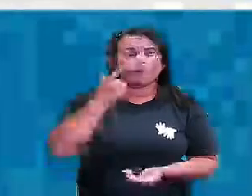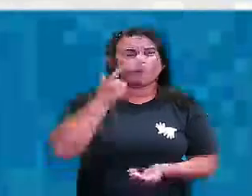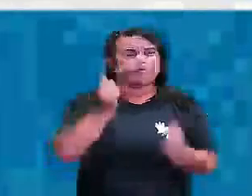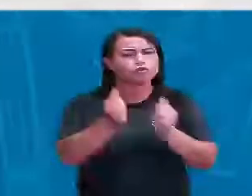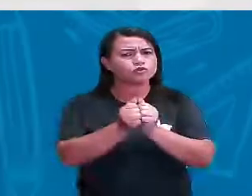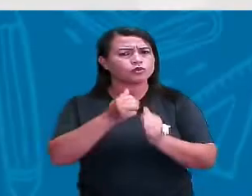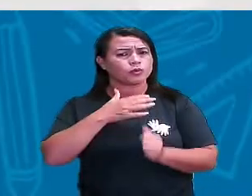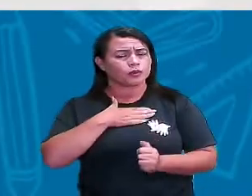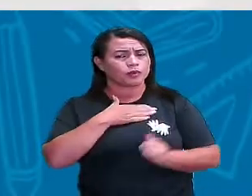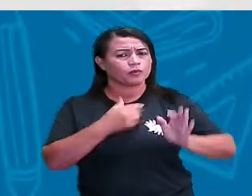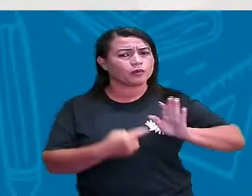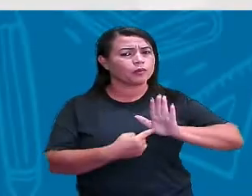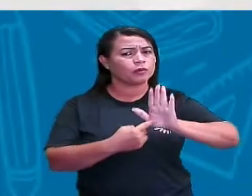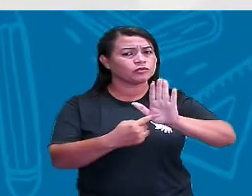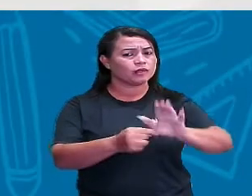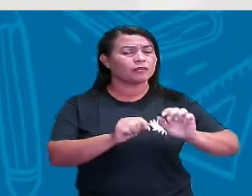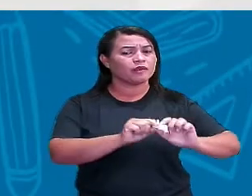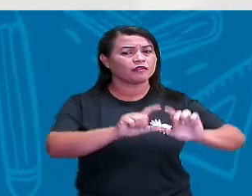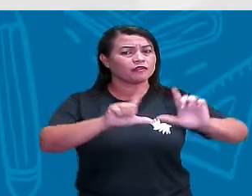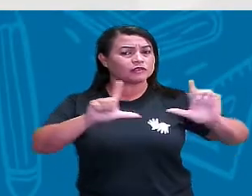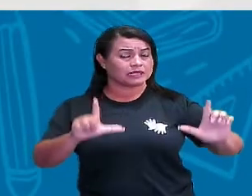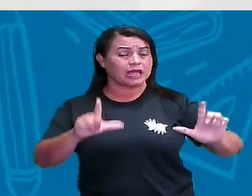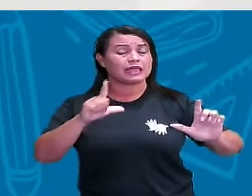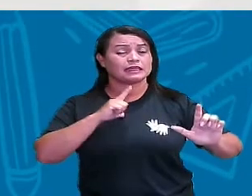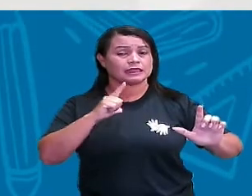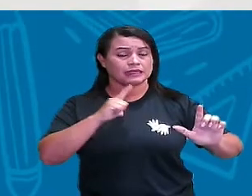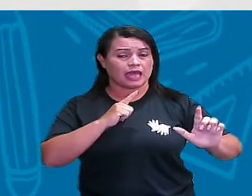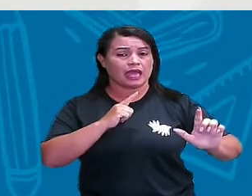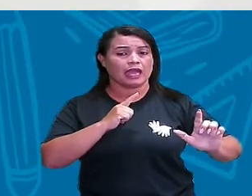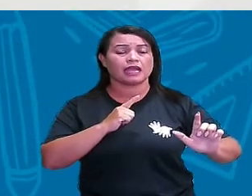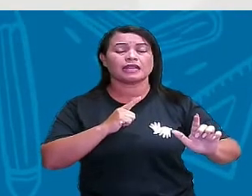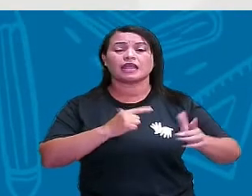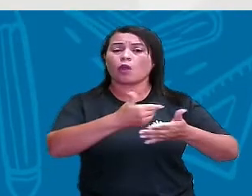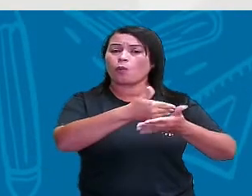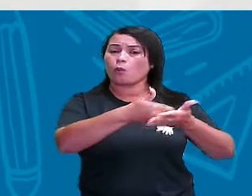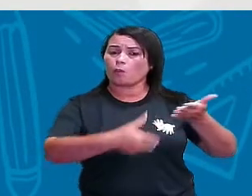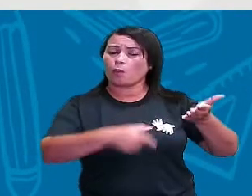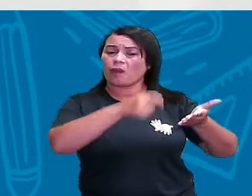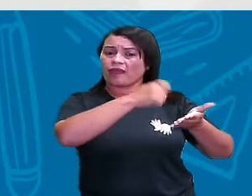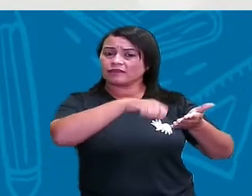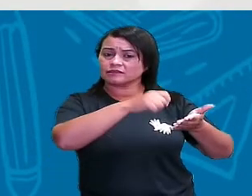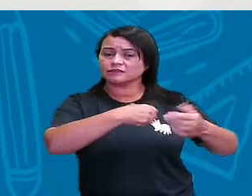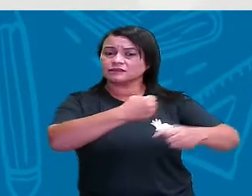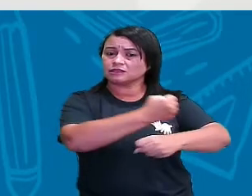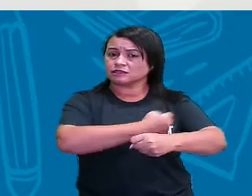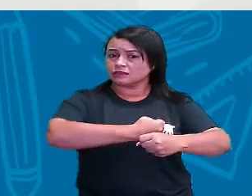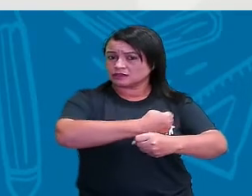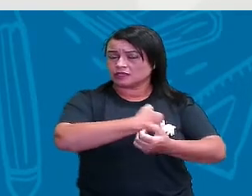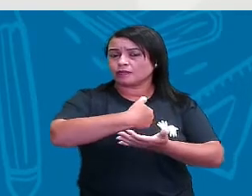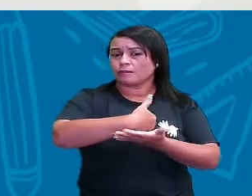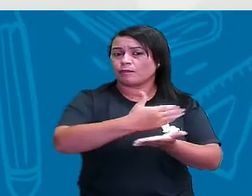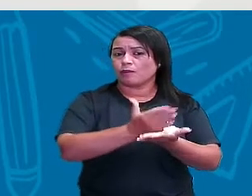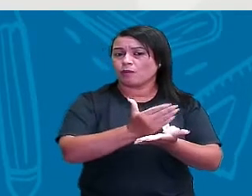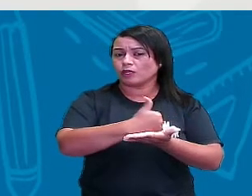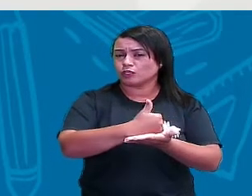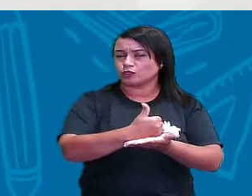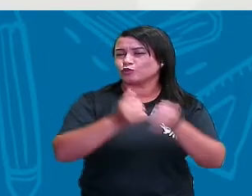o que eu trouxe pra vocês. Eu trouxe uma receita muito legal, preste atenção, de bolinho de chuva.